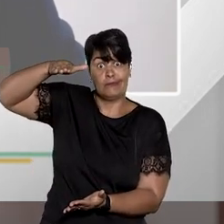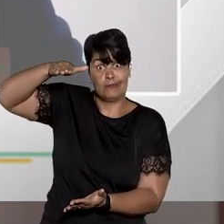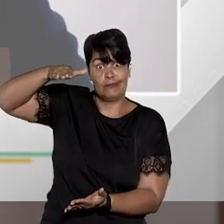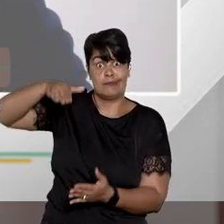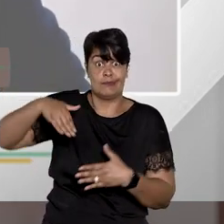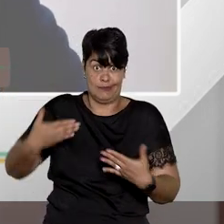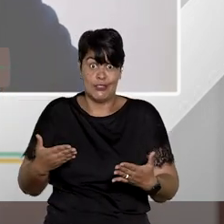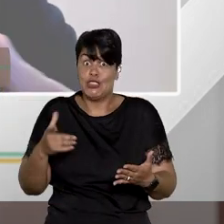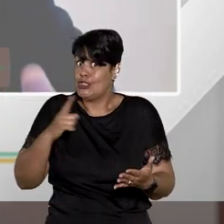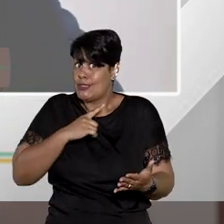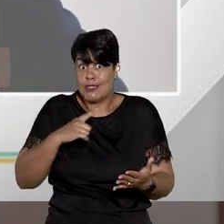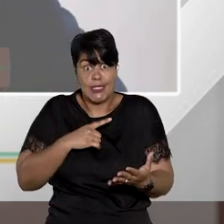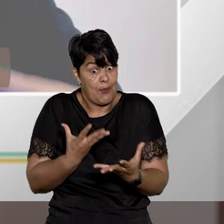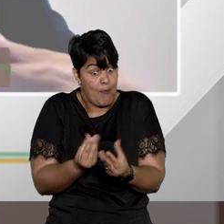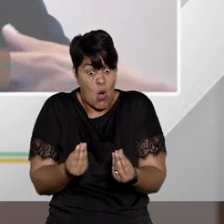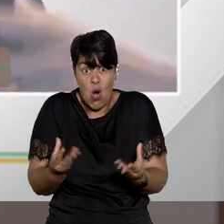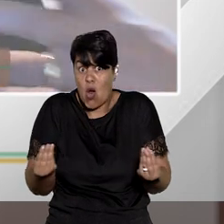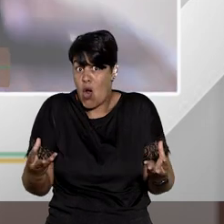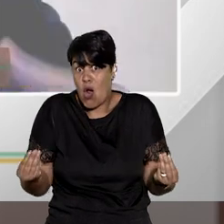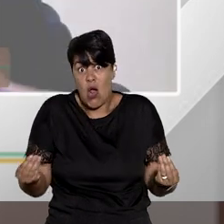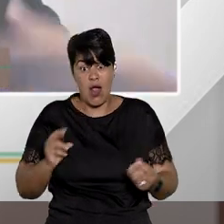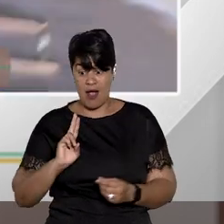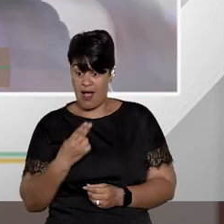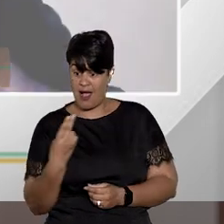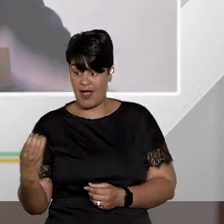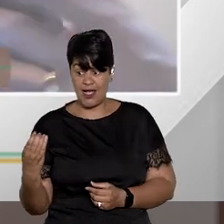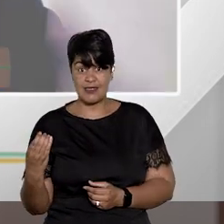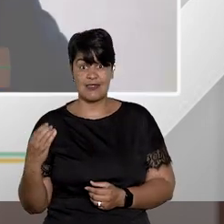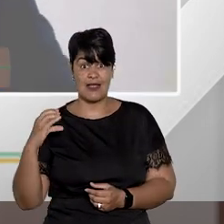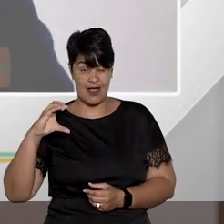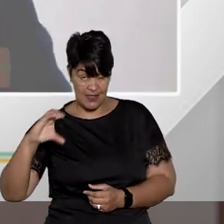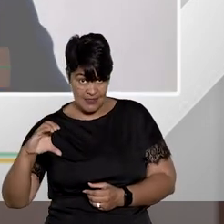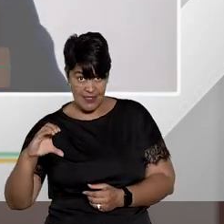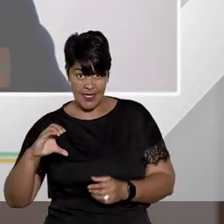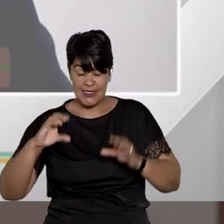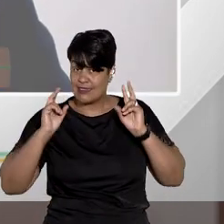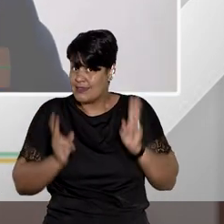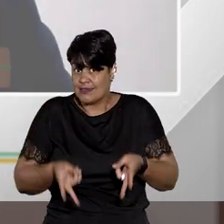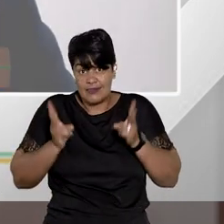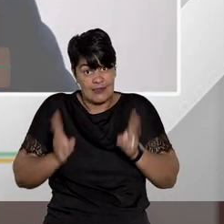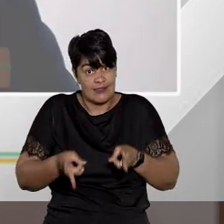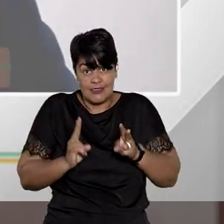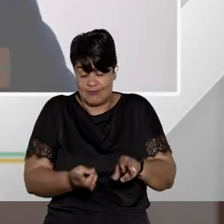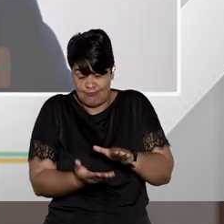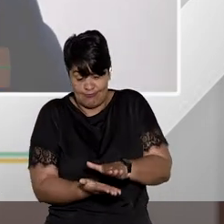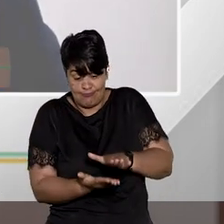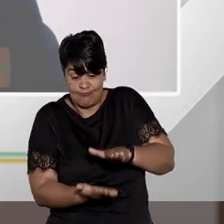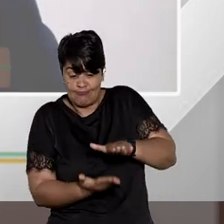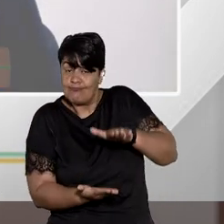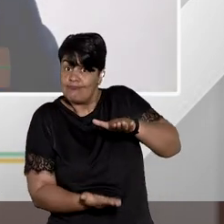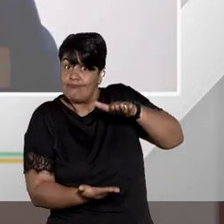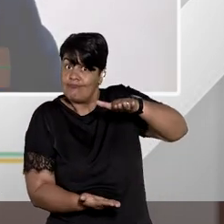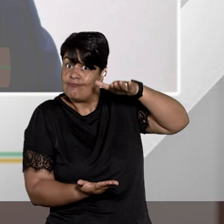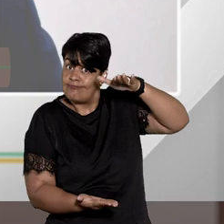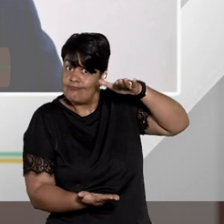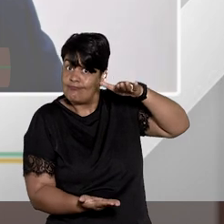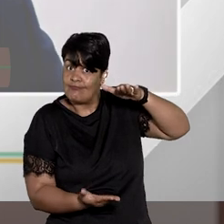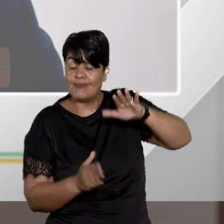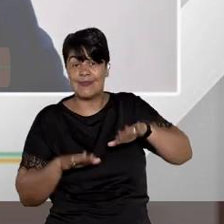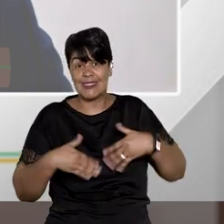eu diria que chegam de carrada, chegam habeas corpus a todo momento e essa impetração